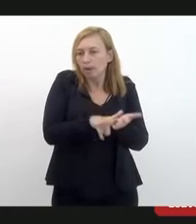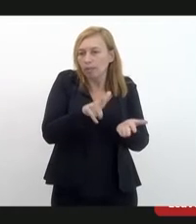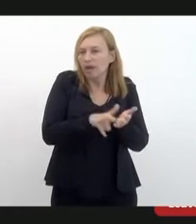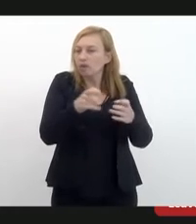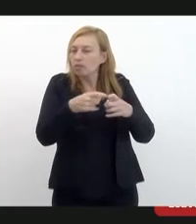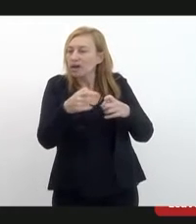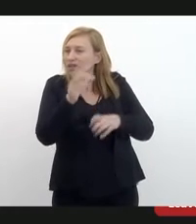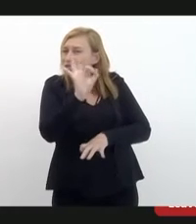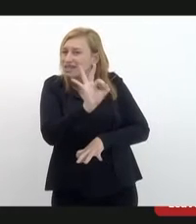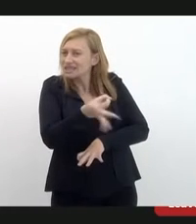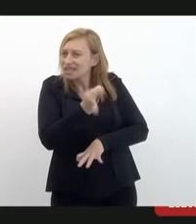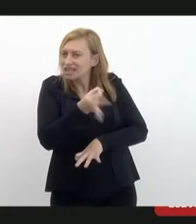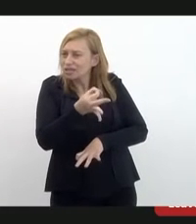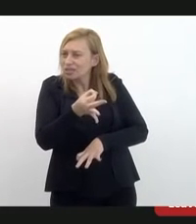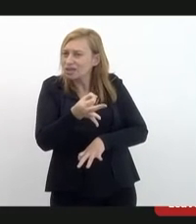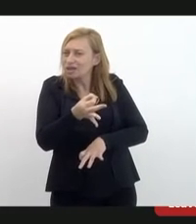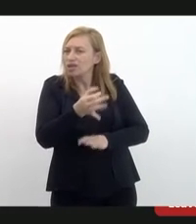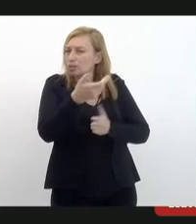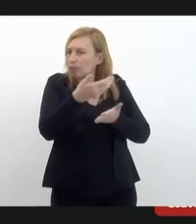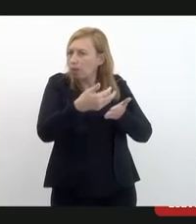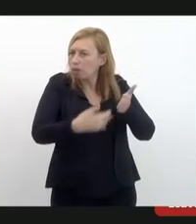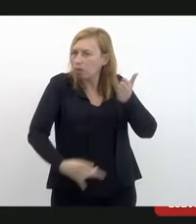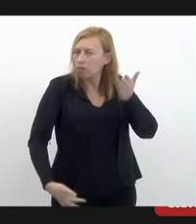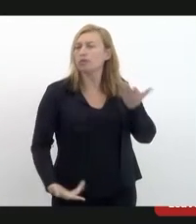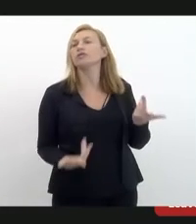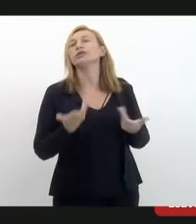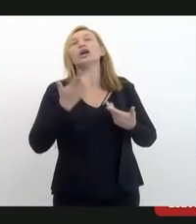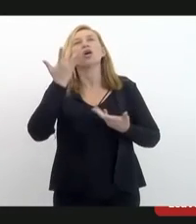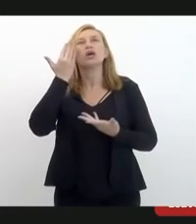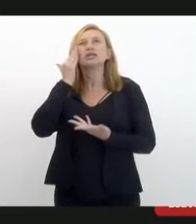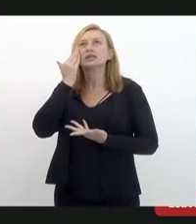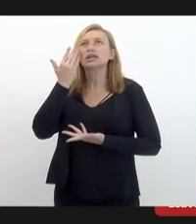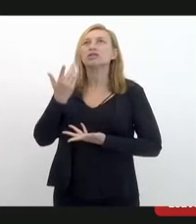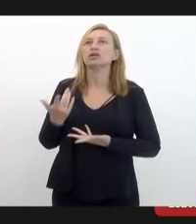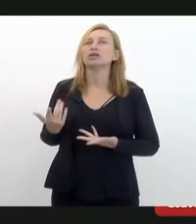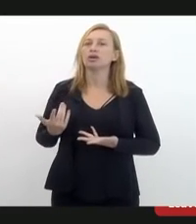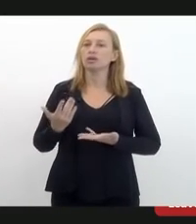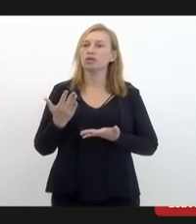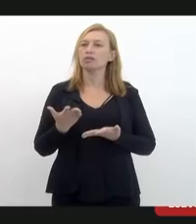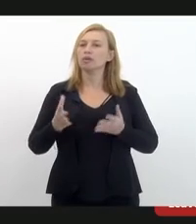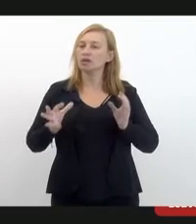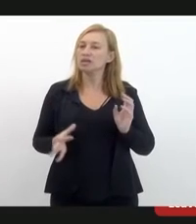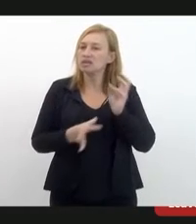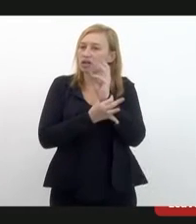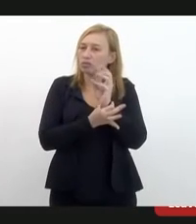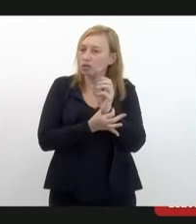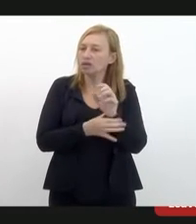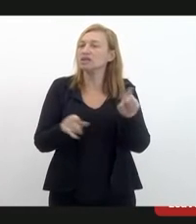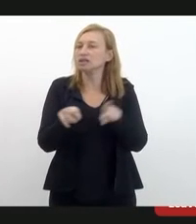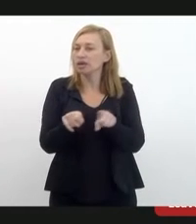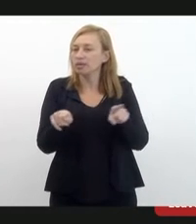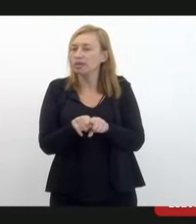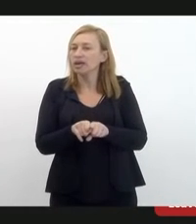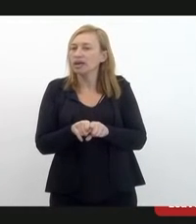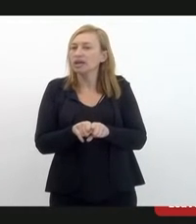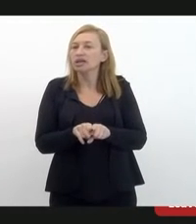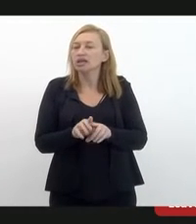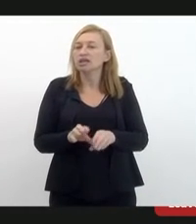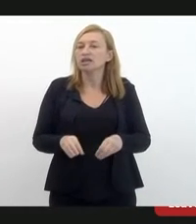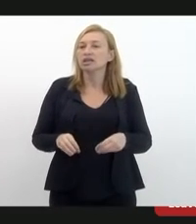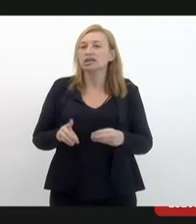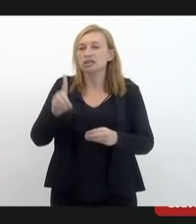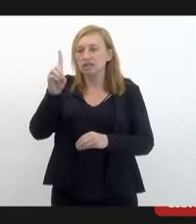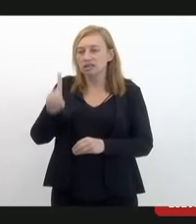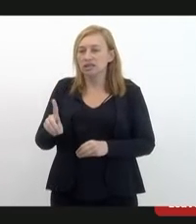especificamente nesse formulário. Então, entendo que até para maior proteção também e garantia do direito,